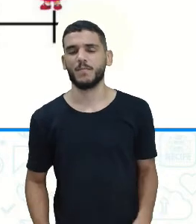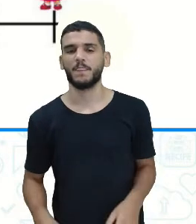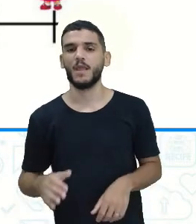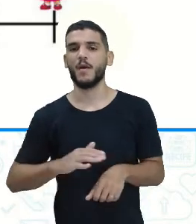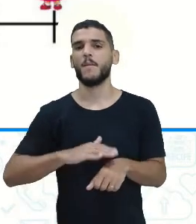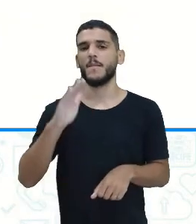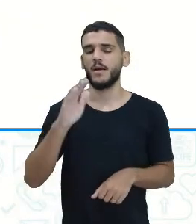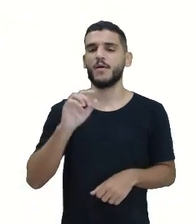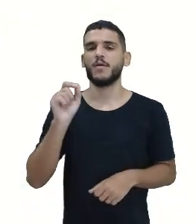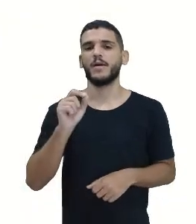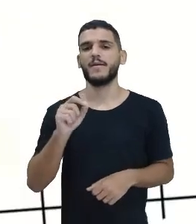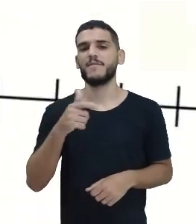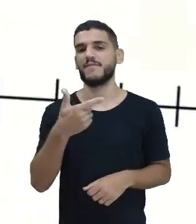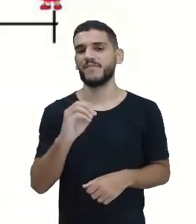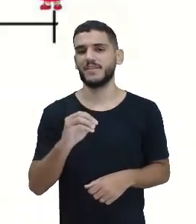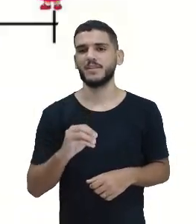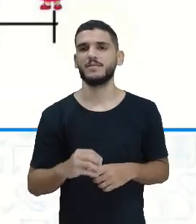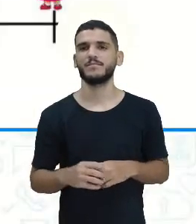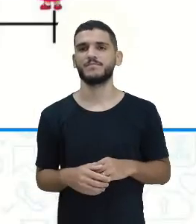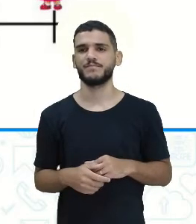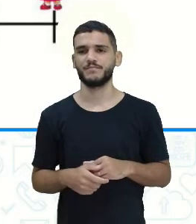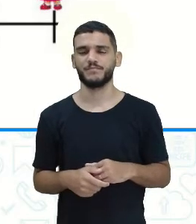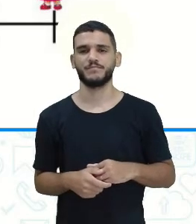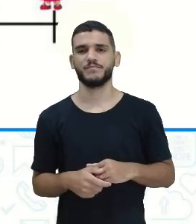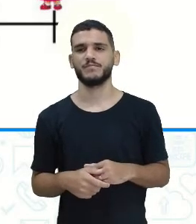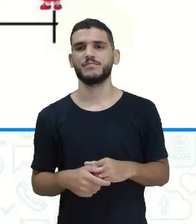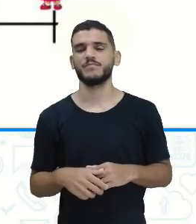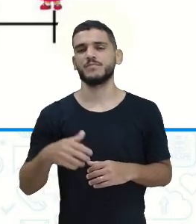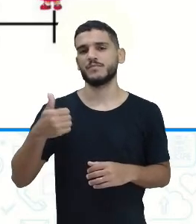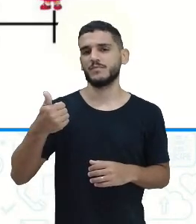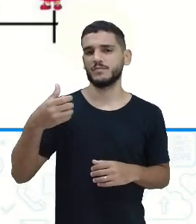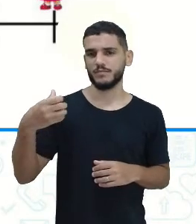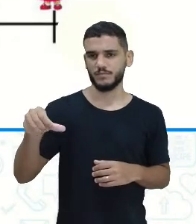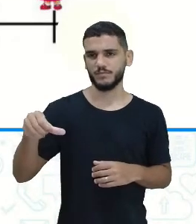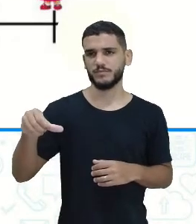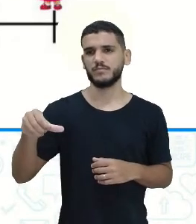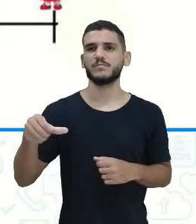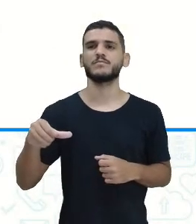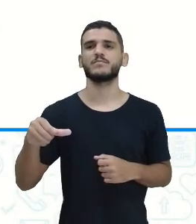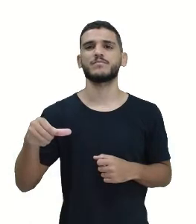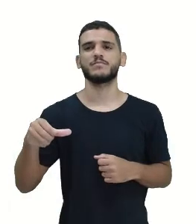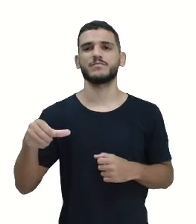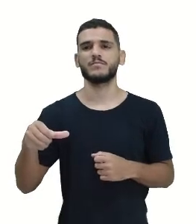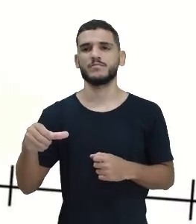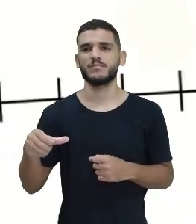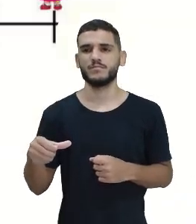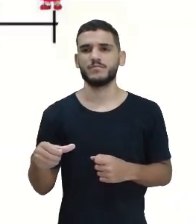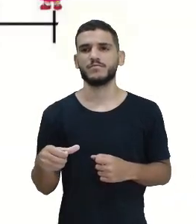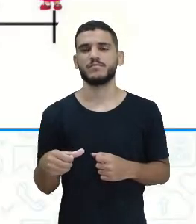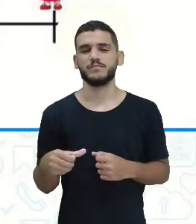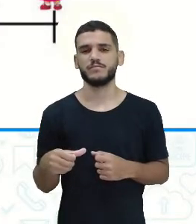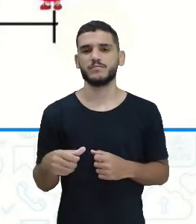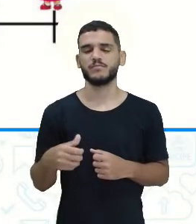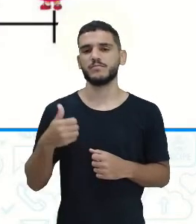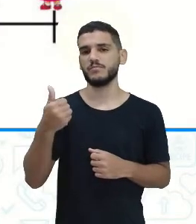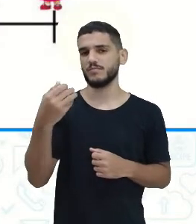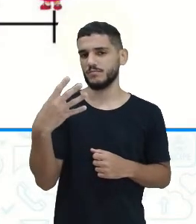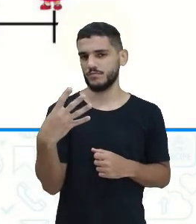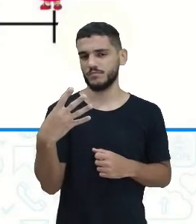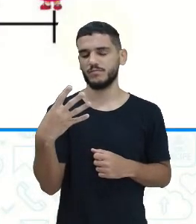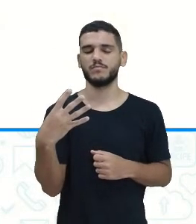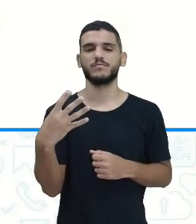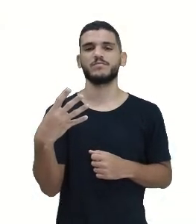maior era o 20. A gente já aprendeu a fazer isso, certo? Aí agora vem o 19, o